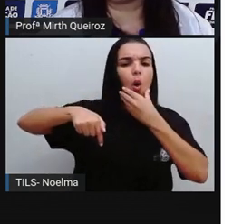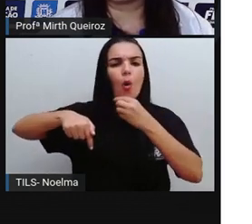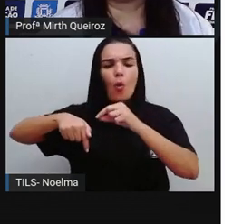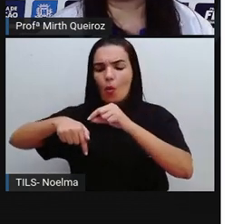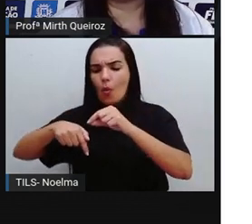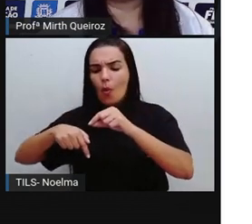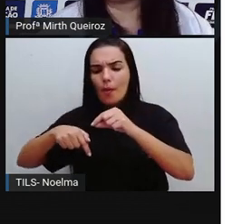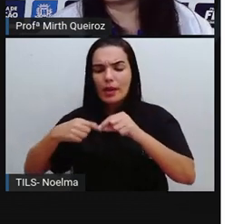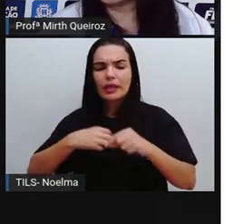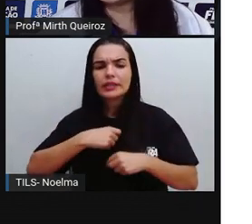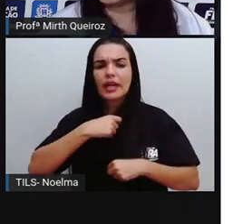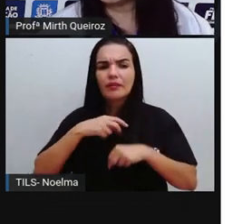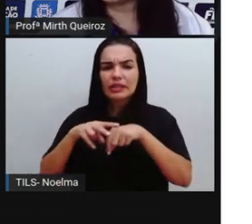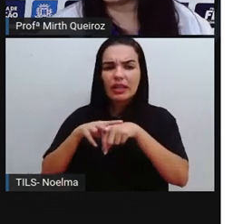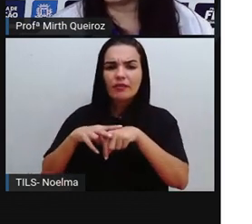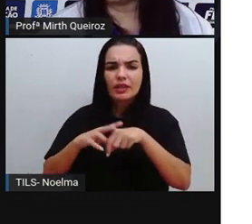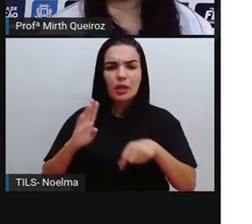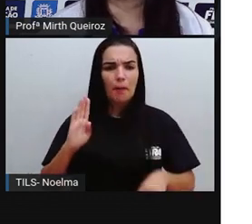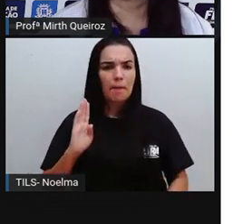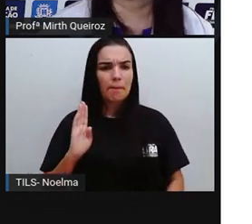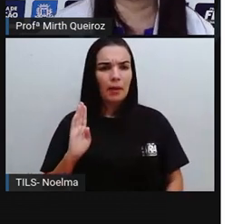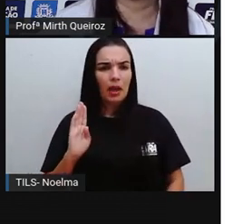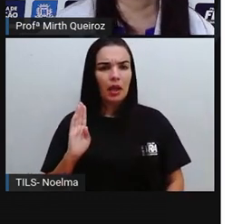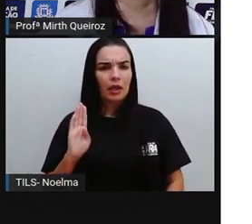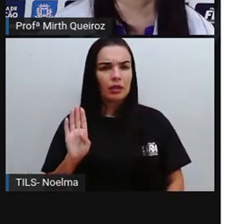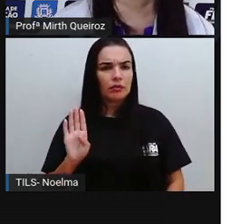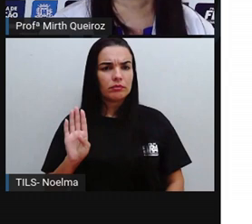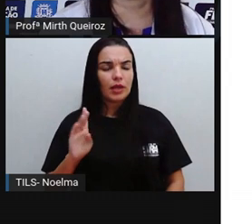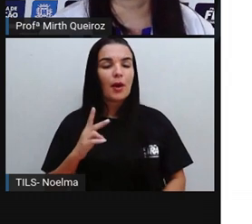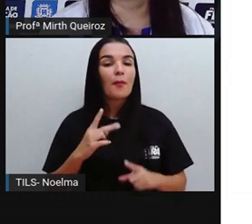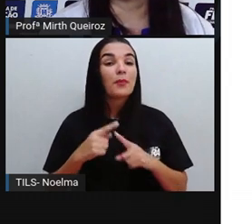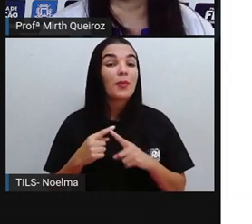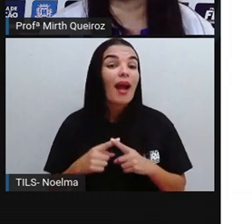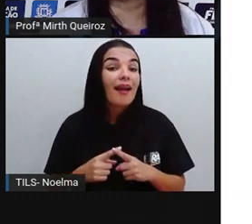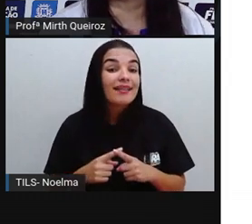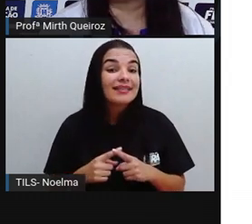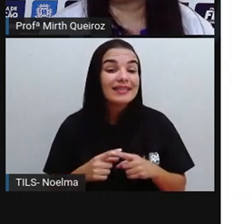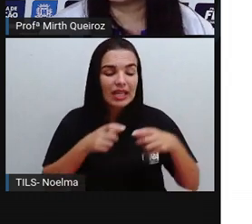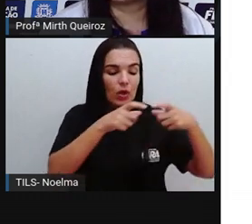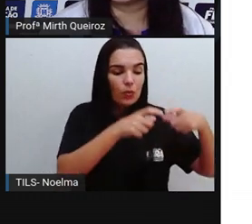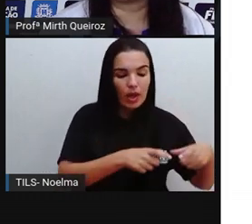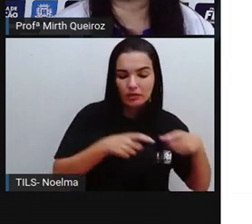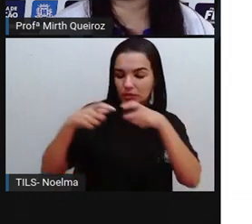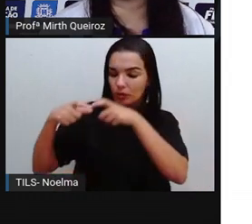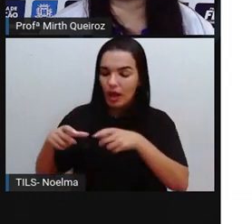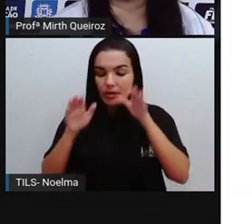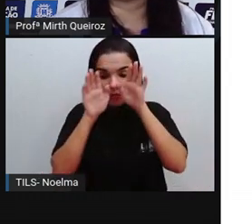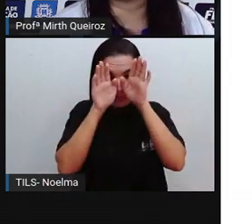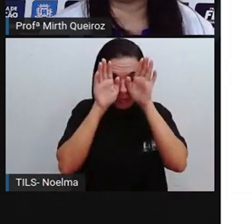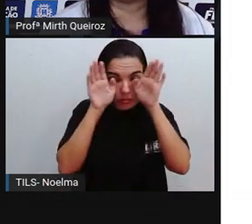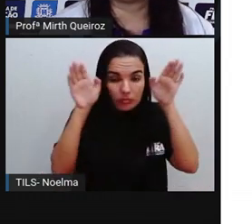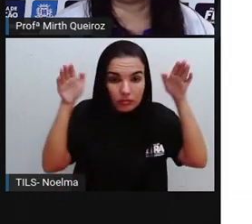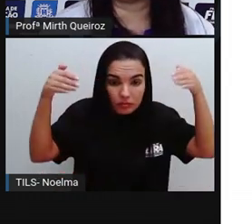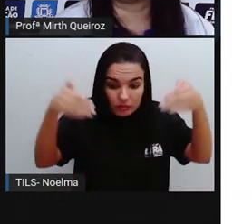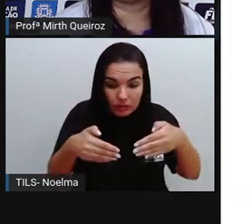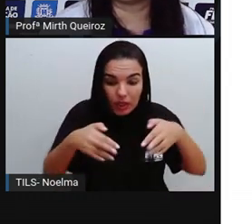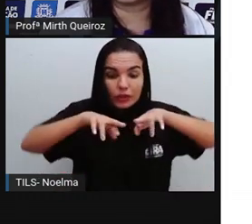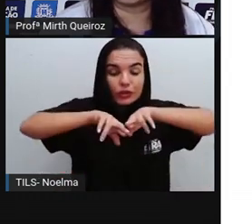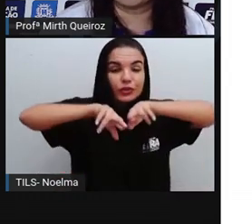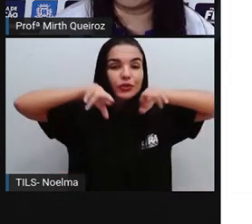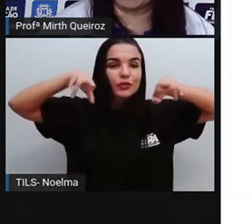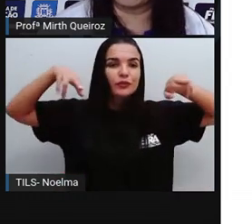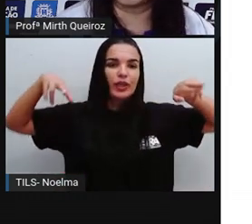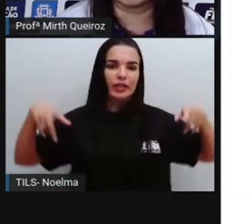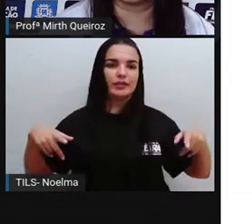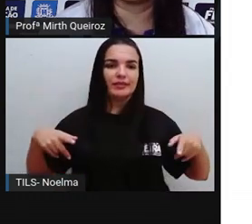verde, seria a letra B. Isso porque estão em ângulos diferentes. E com isso, o ponto de